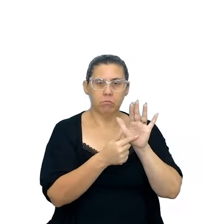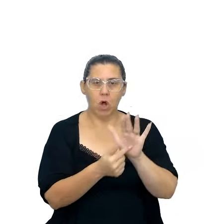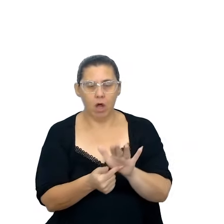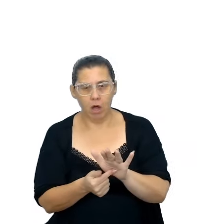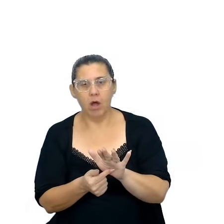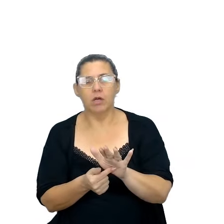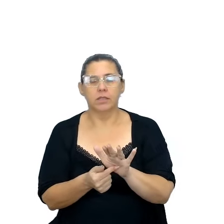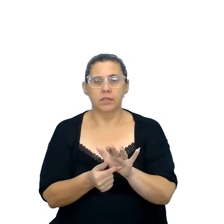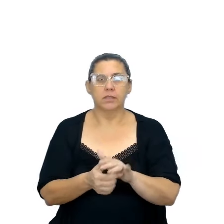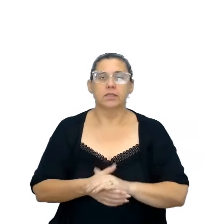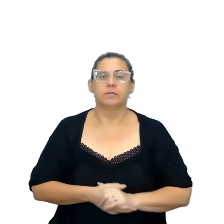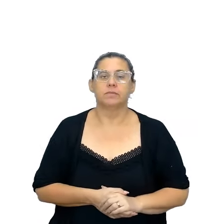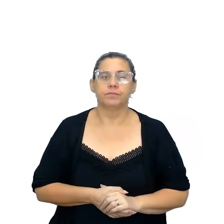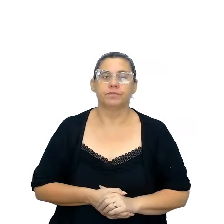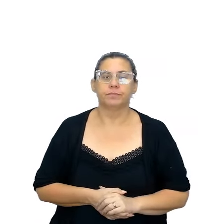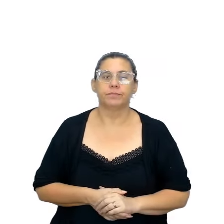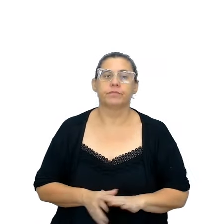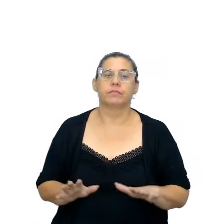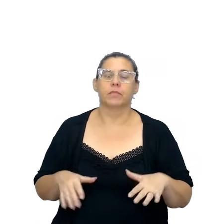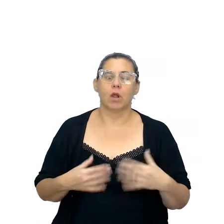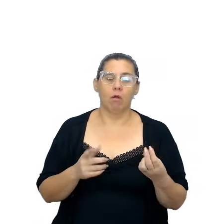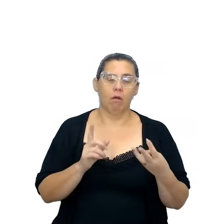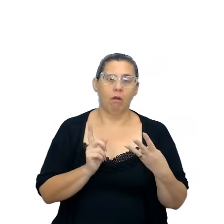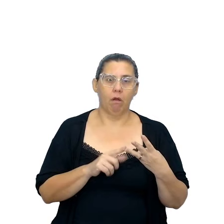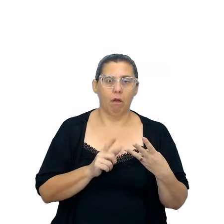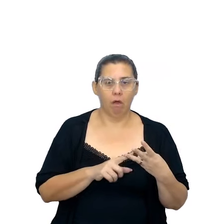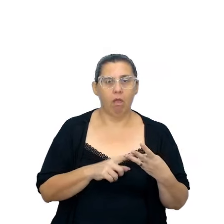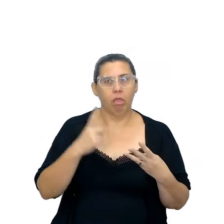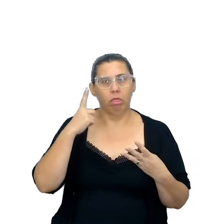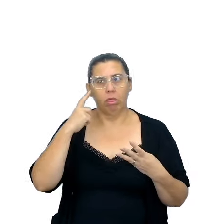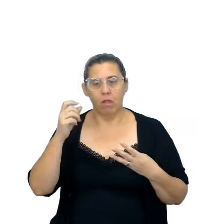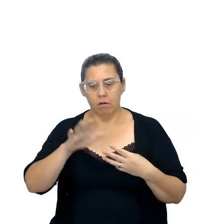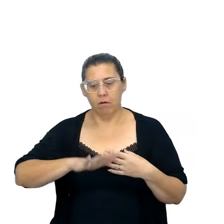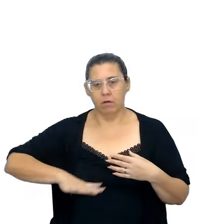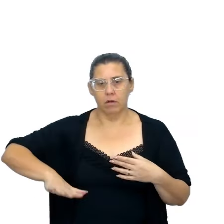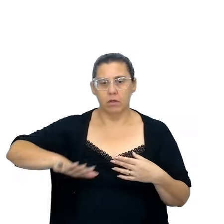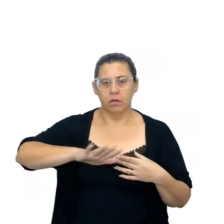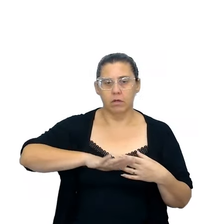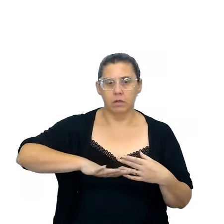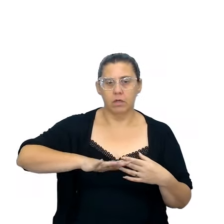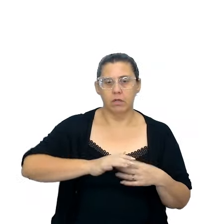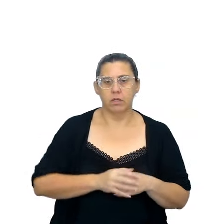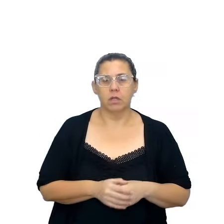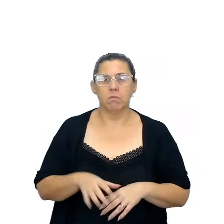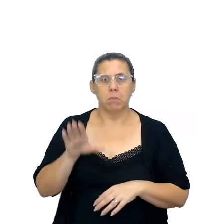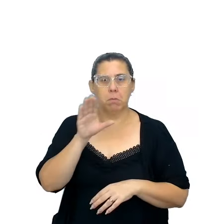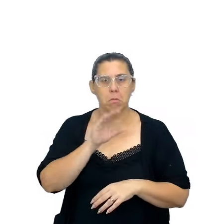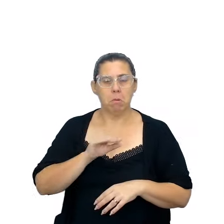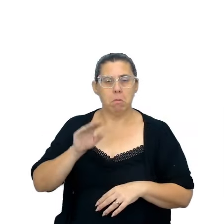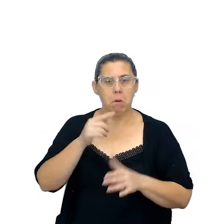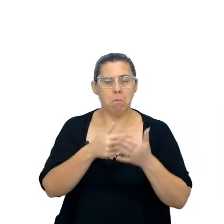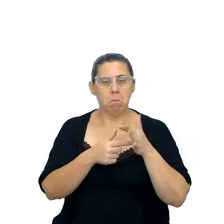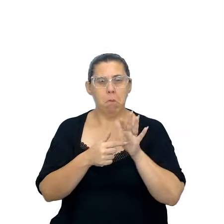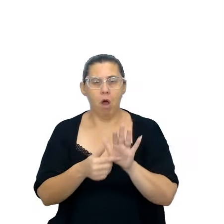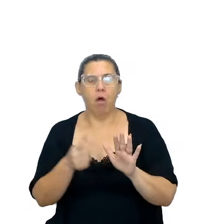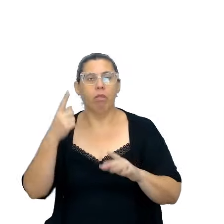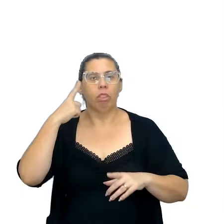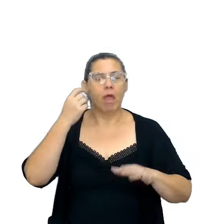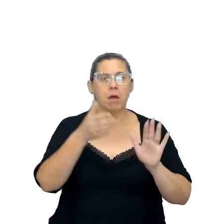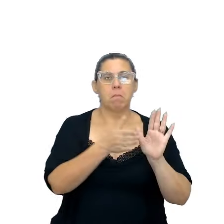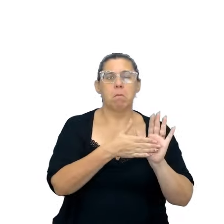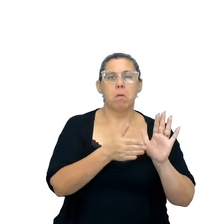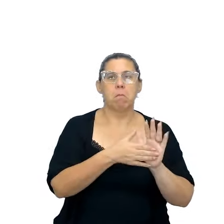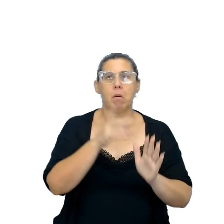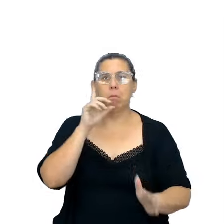criar essas encenações. A ideação é o espaço de fala e de escuta, os estudantes apresentam ideias e propostas de